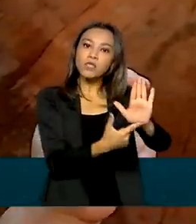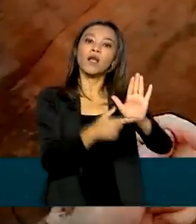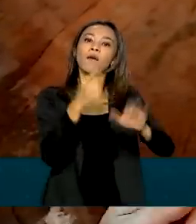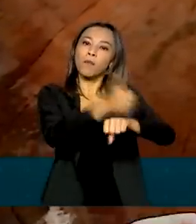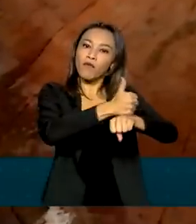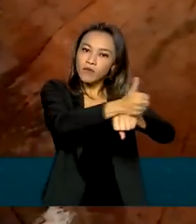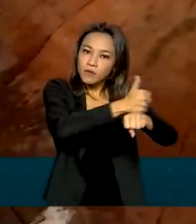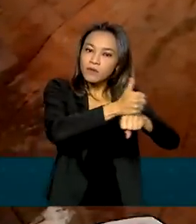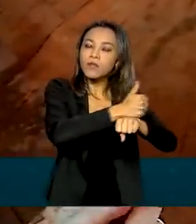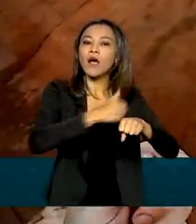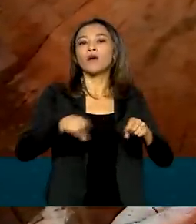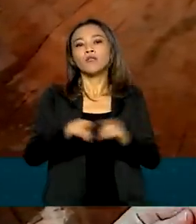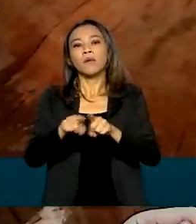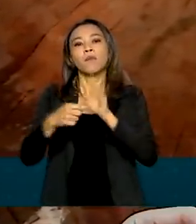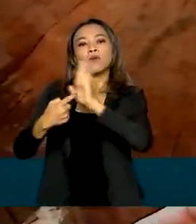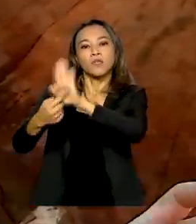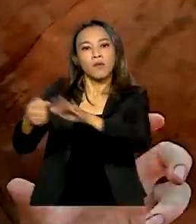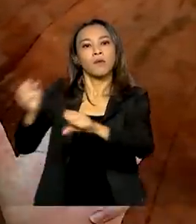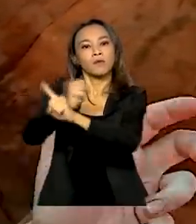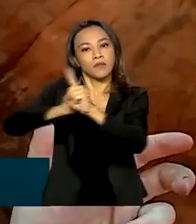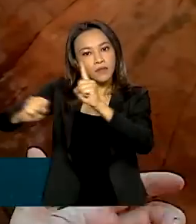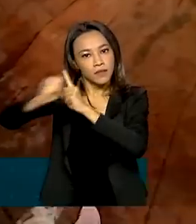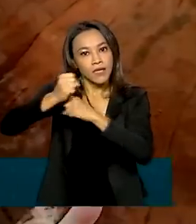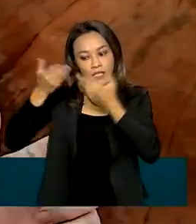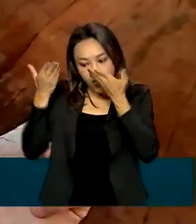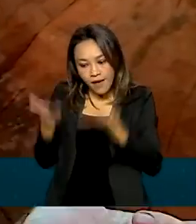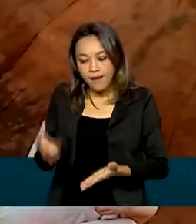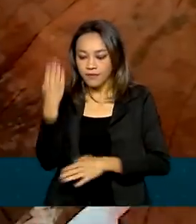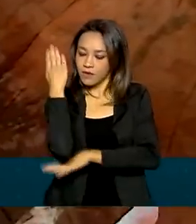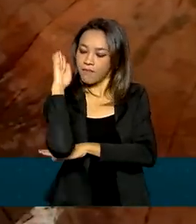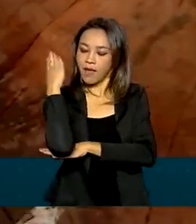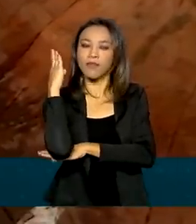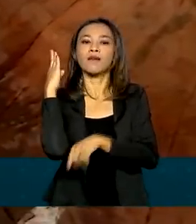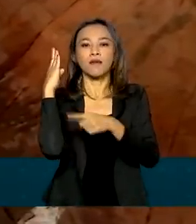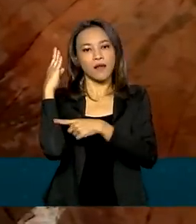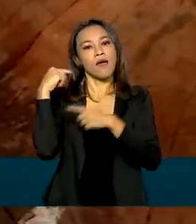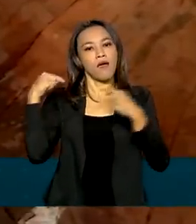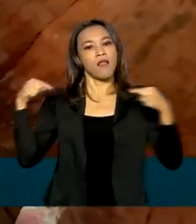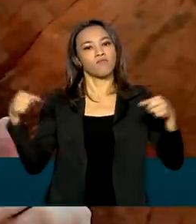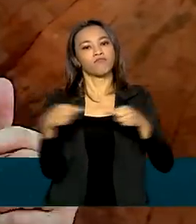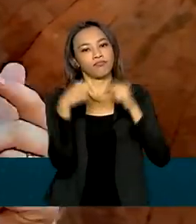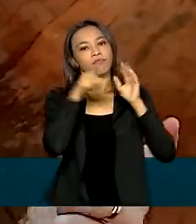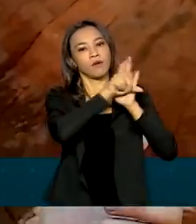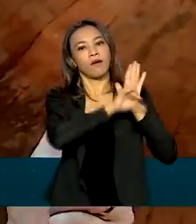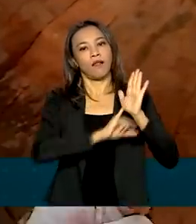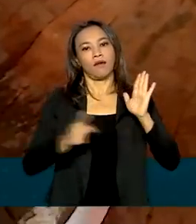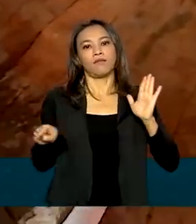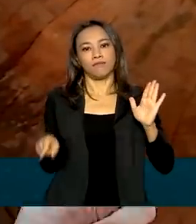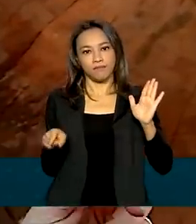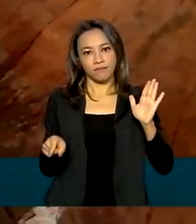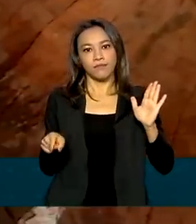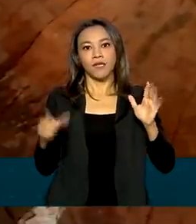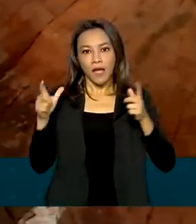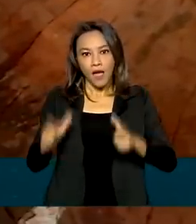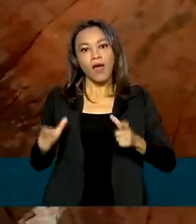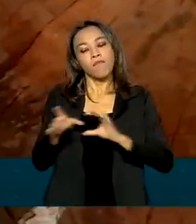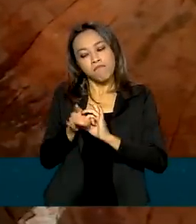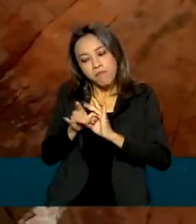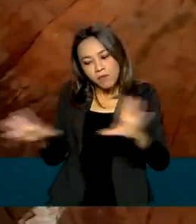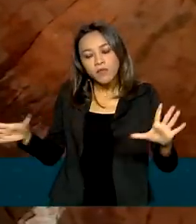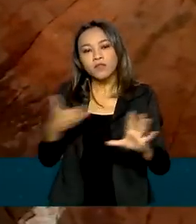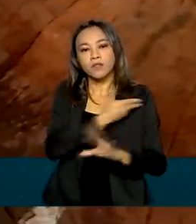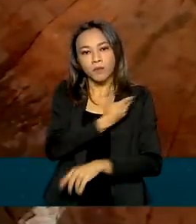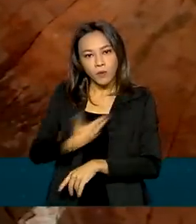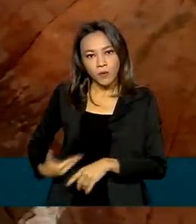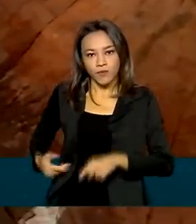a sociedade, quanto para a clientela em geral, que essa madeira tem origem lícita. Ela vem de áreas autorizadas,